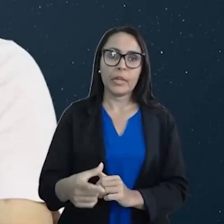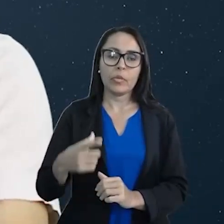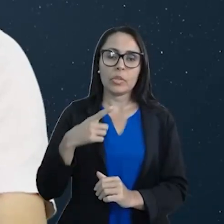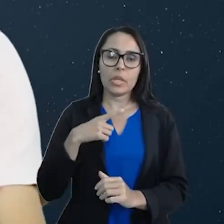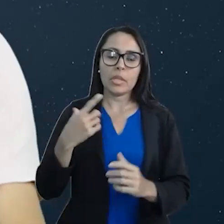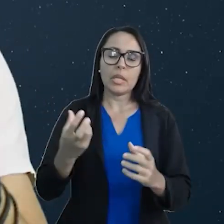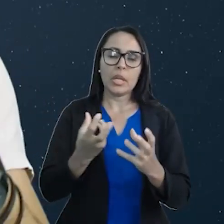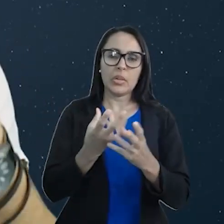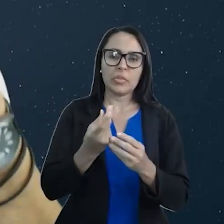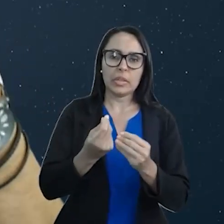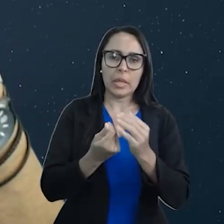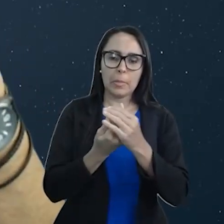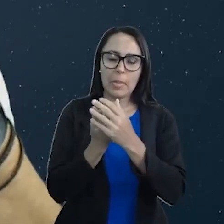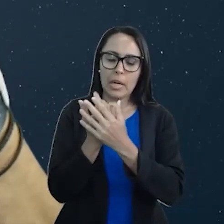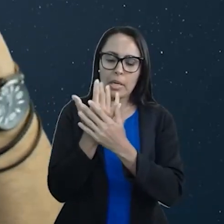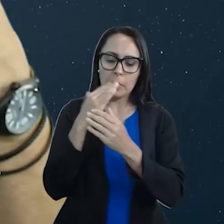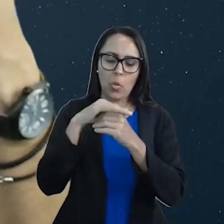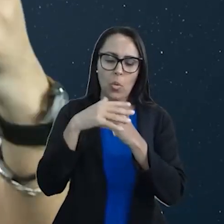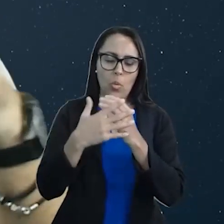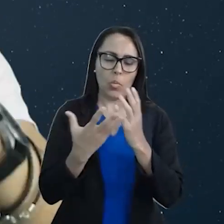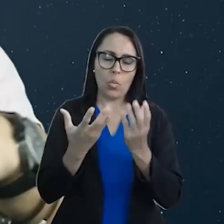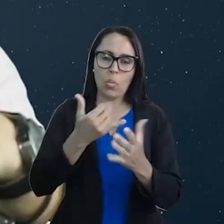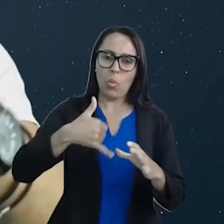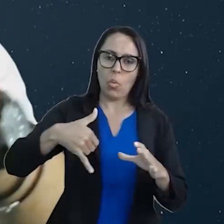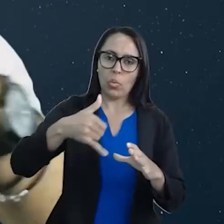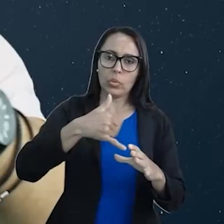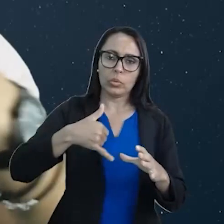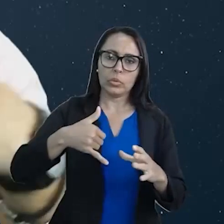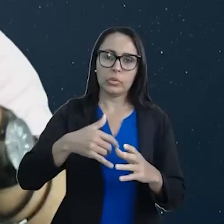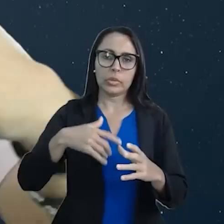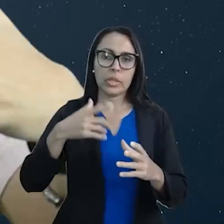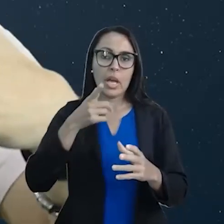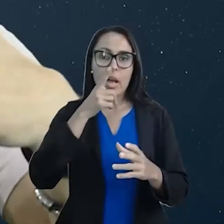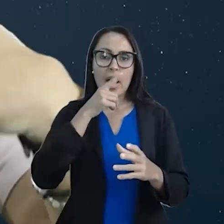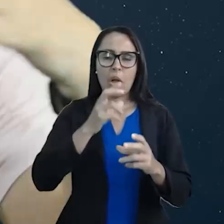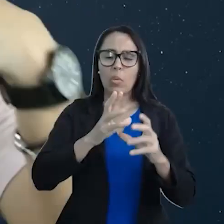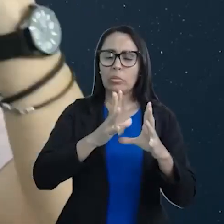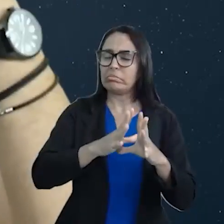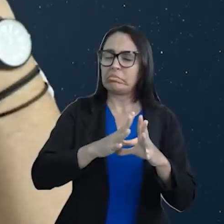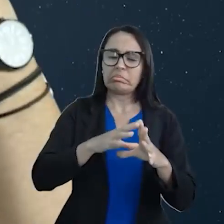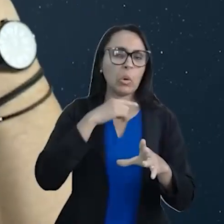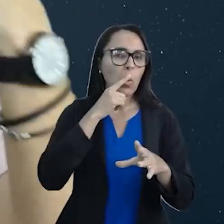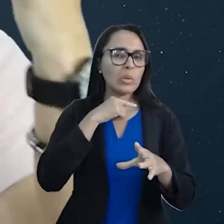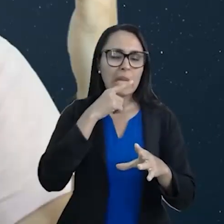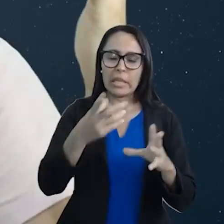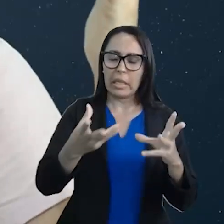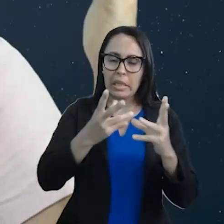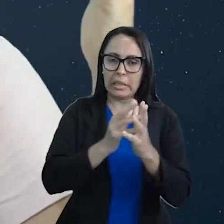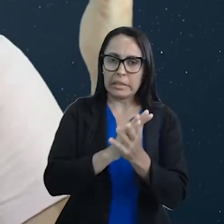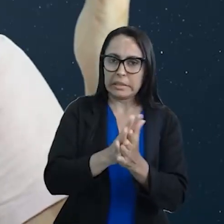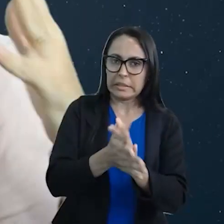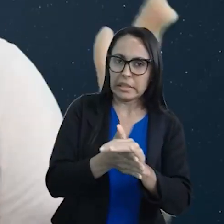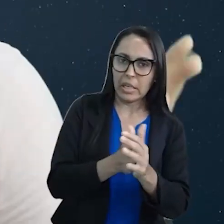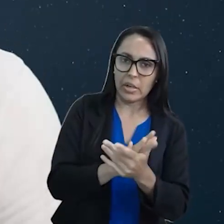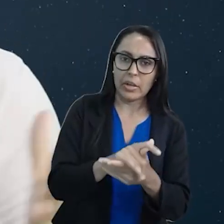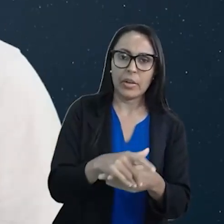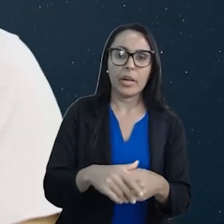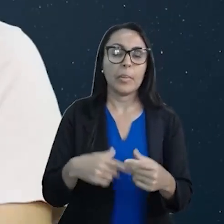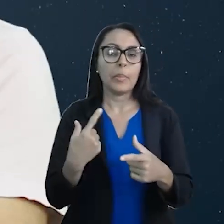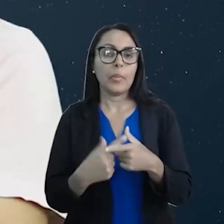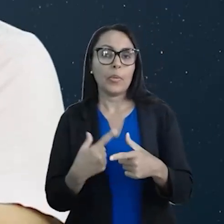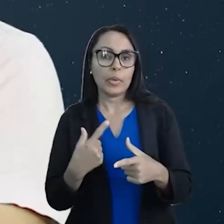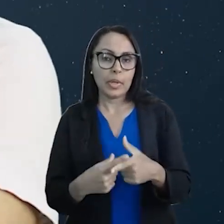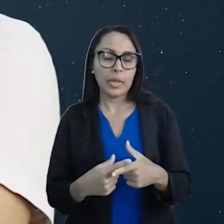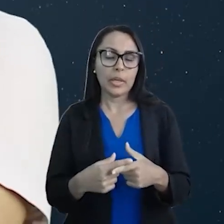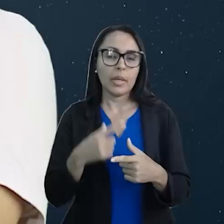bagaceira que fica na sua mão, aquele óleo que você quer colocar na água e não sai nada. Por quê?